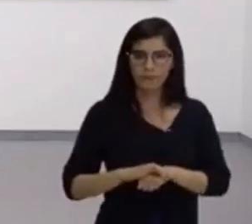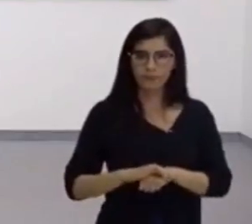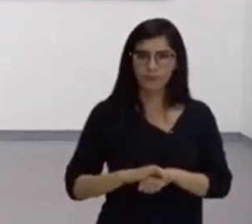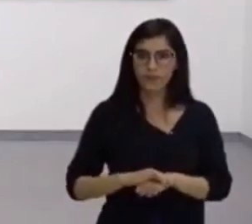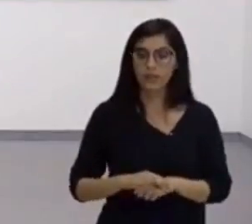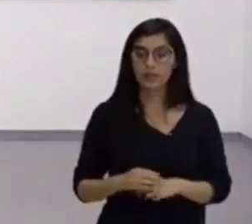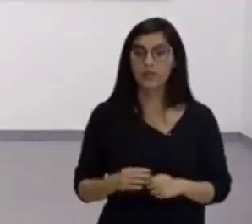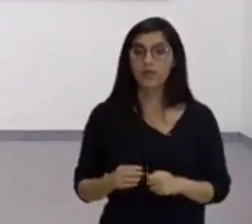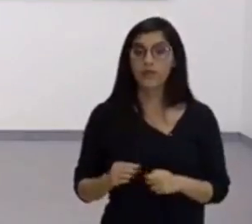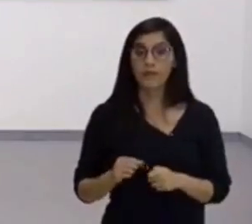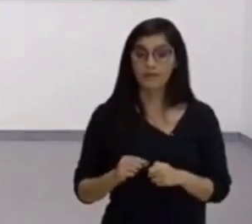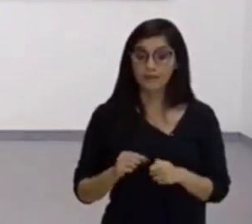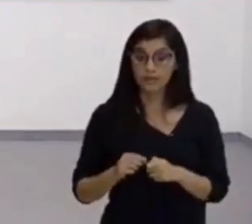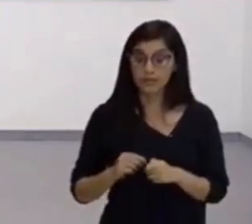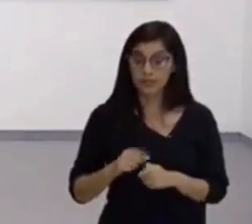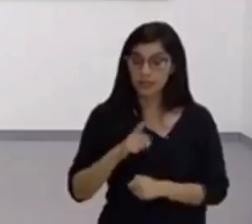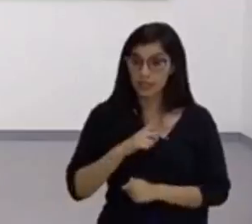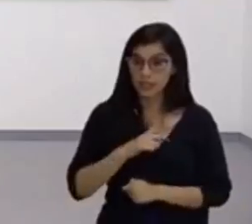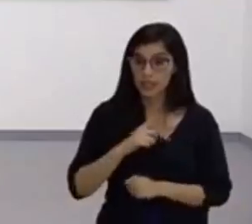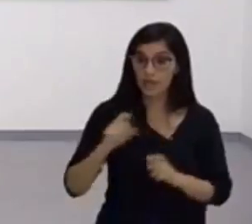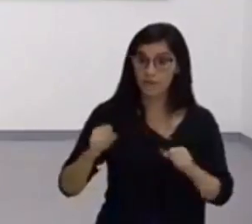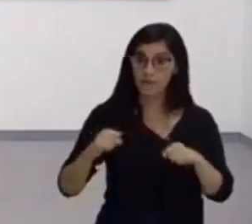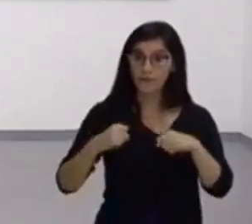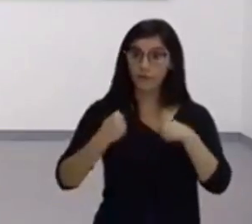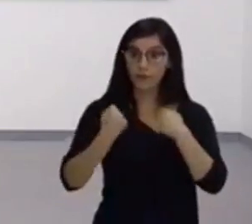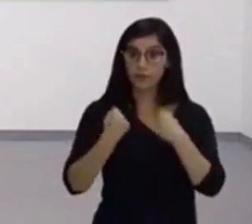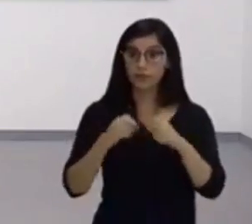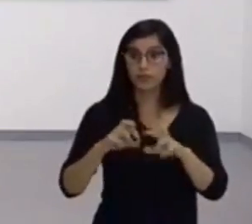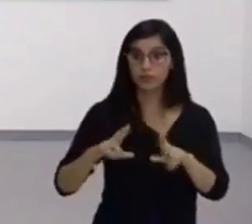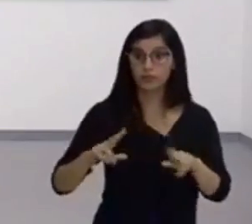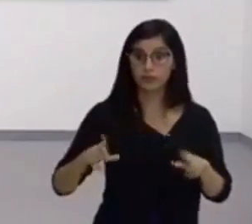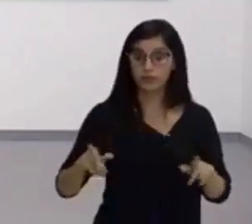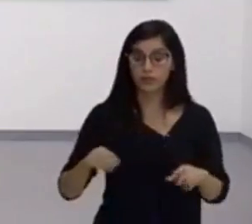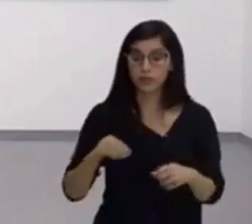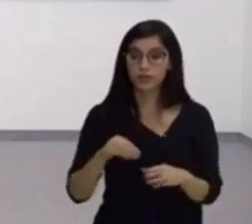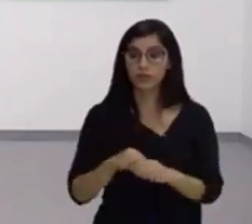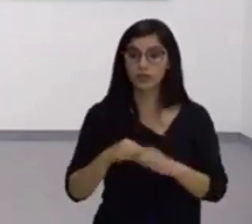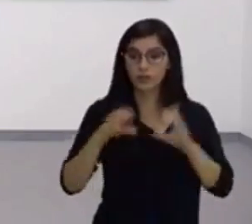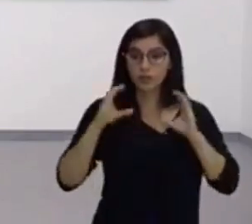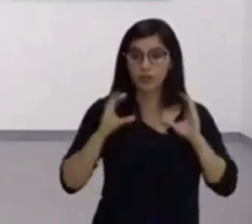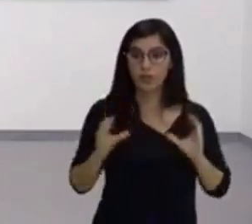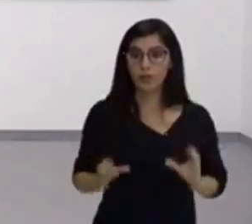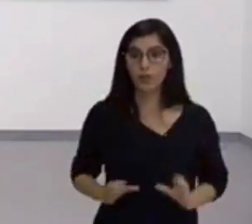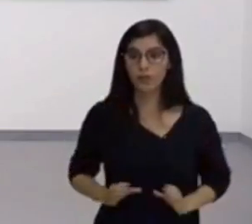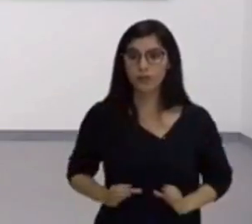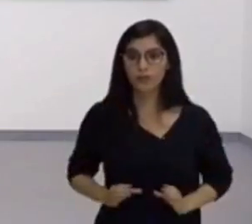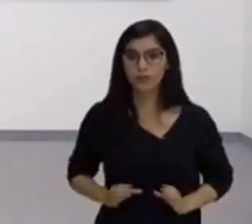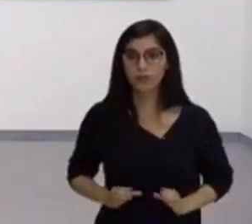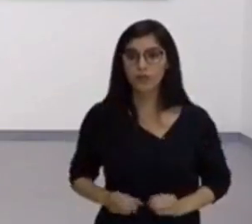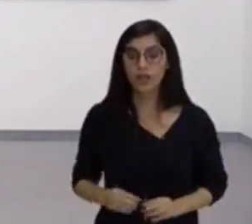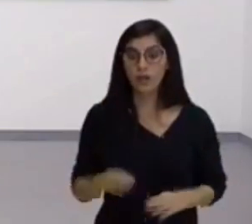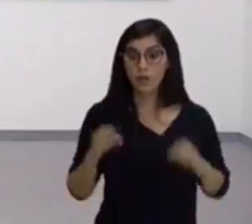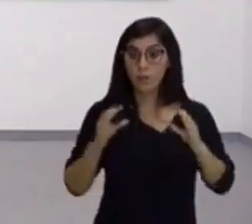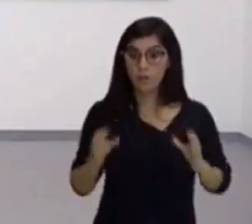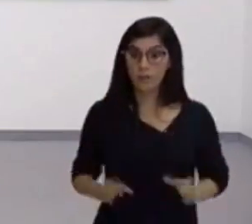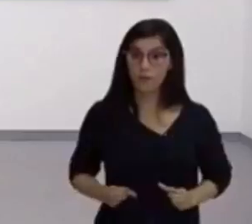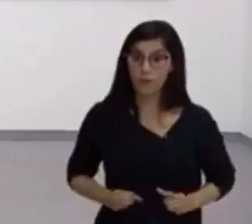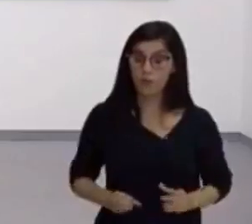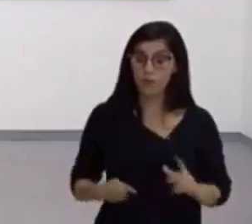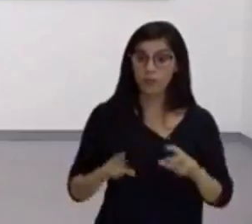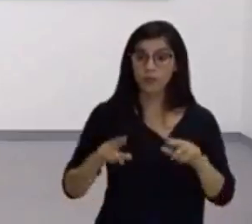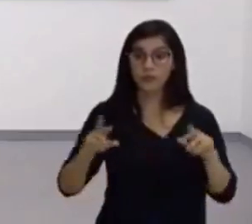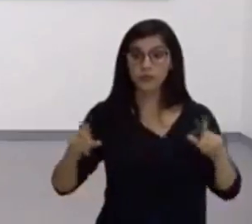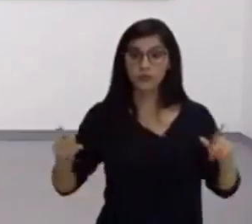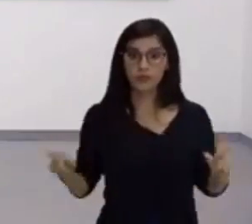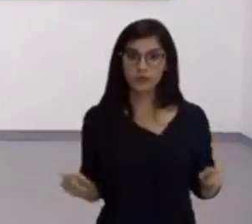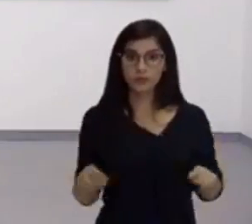exercer forças diferentes dentro do meu corpo. E o meu corpo vai reagir de formas diferenciadas.